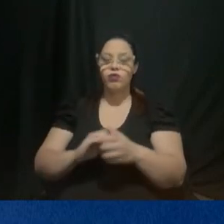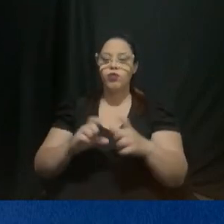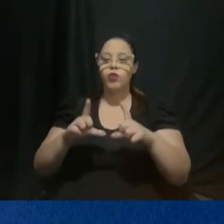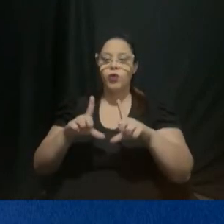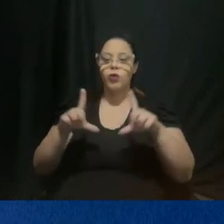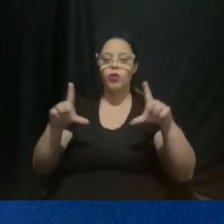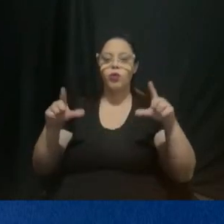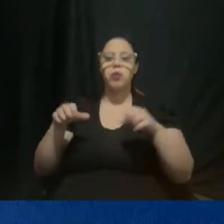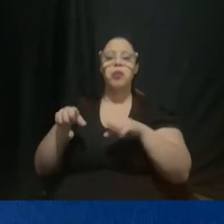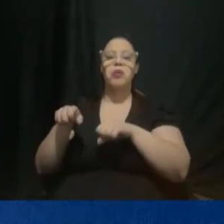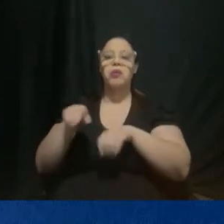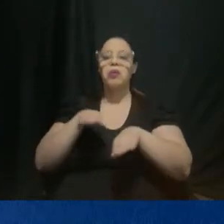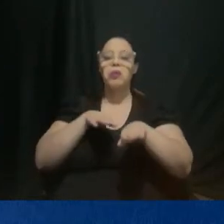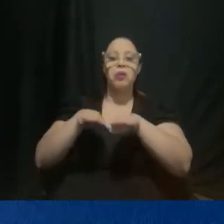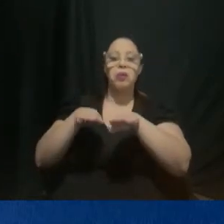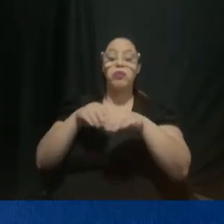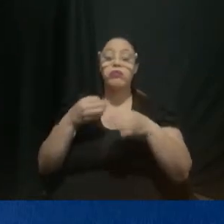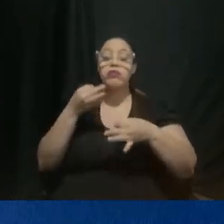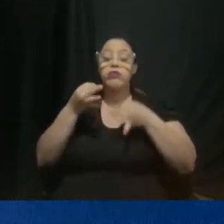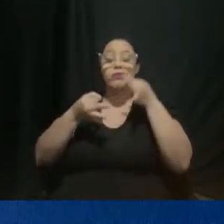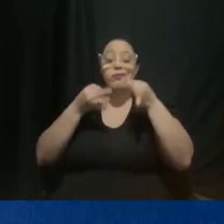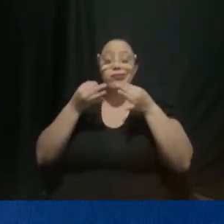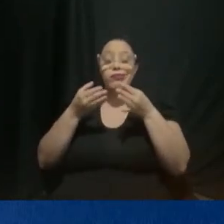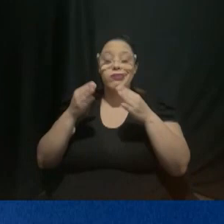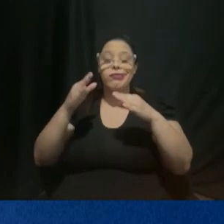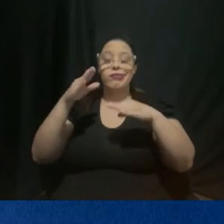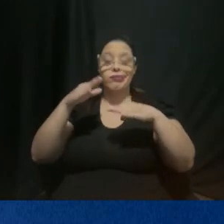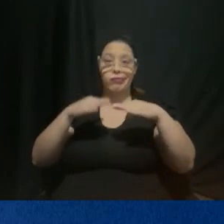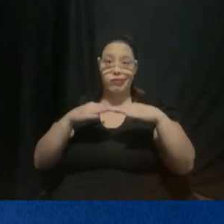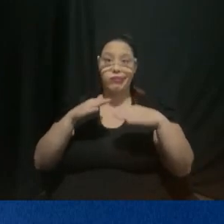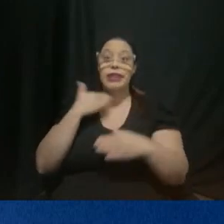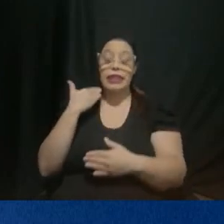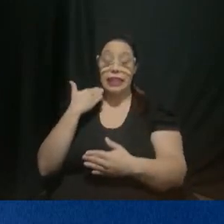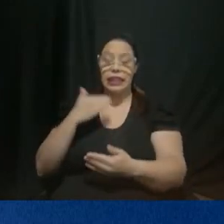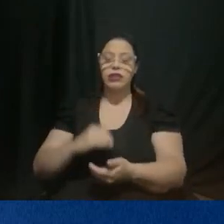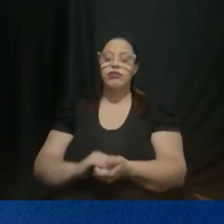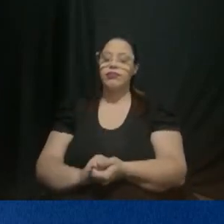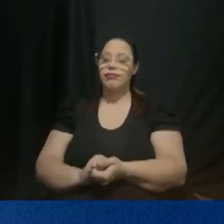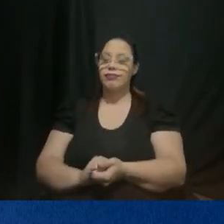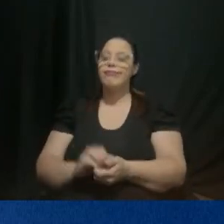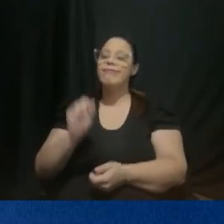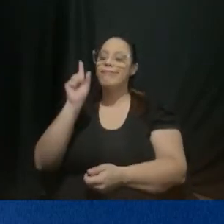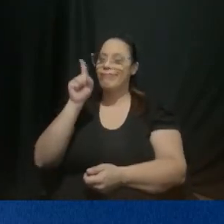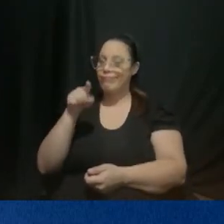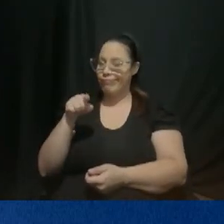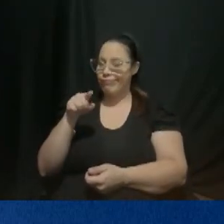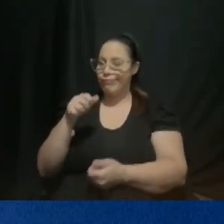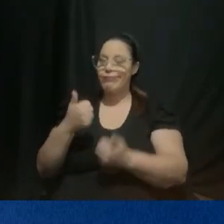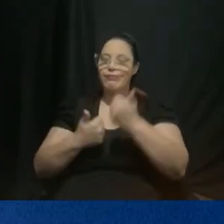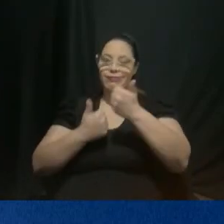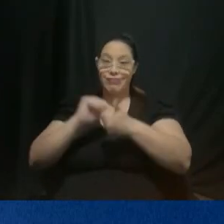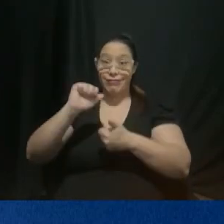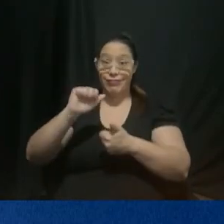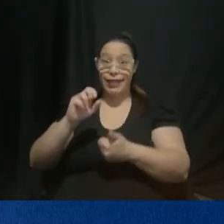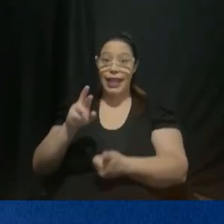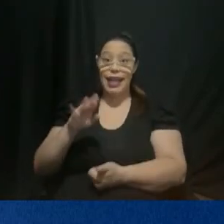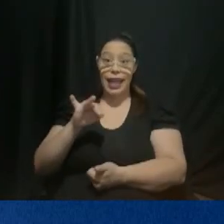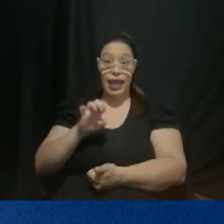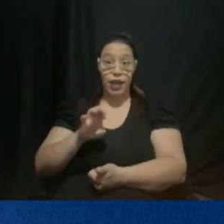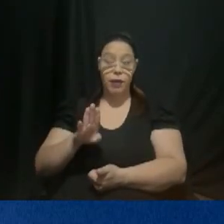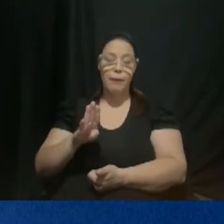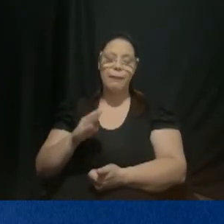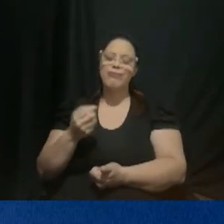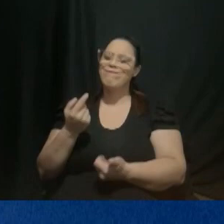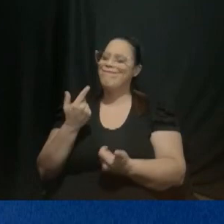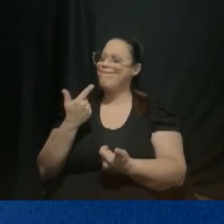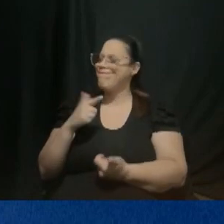discute como reduzir os óbitos E no esporte, na Série B não deu de novo Guarani